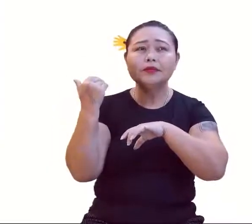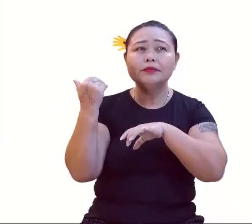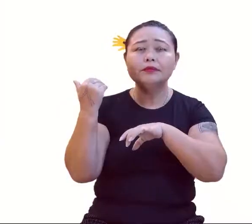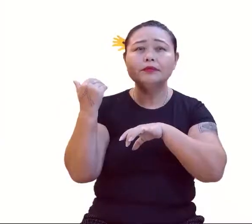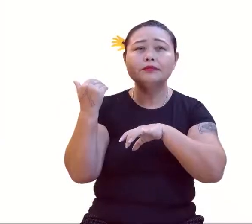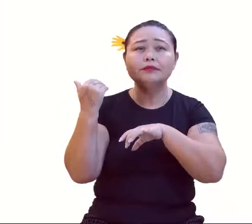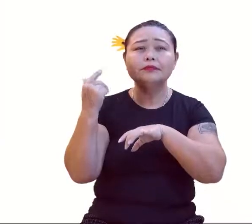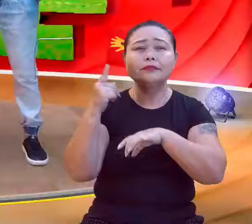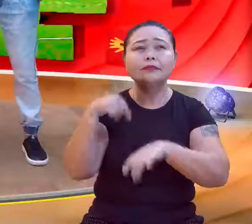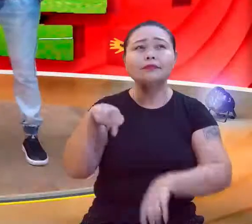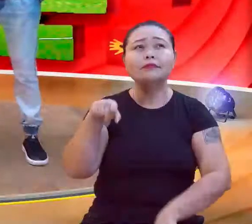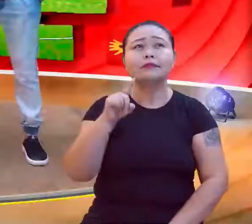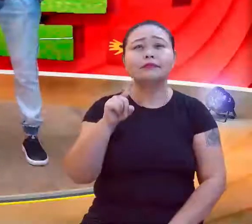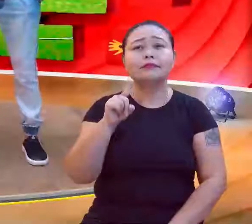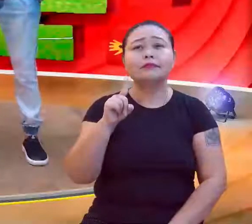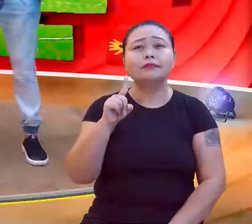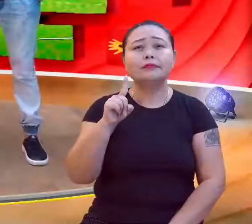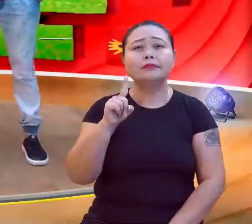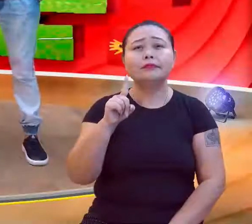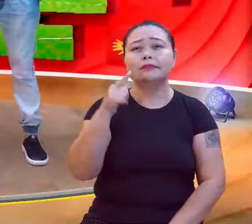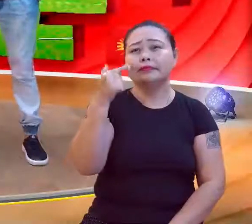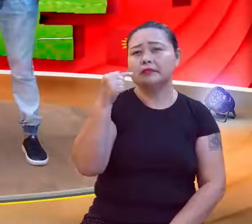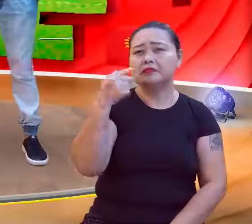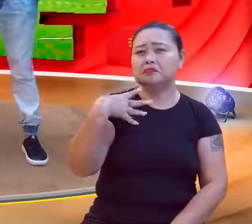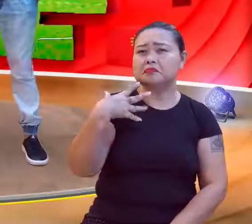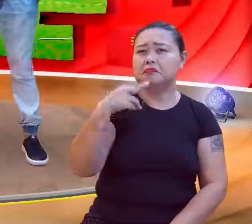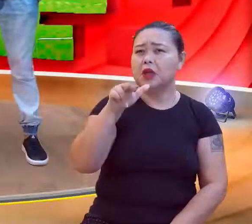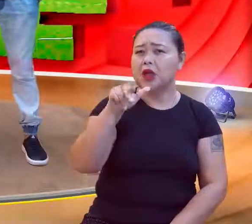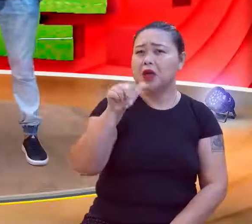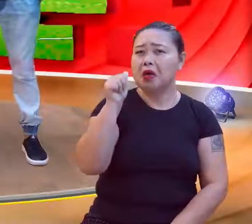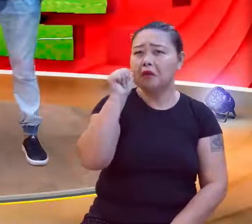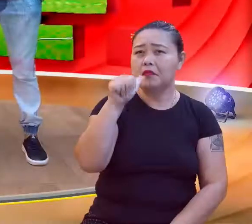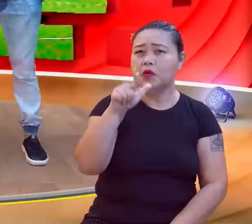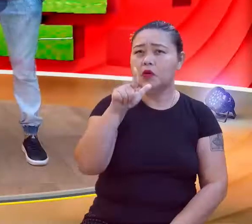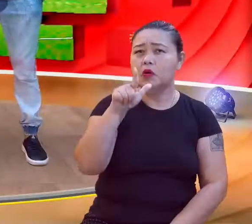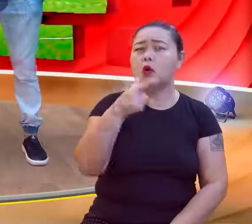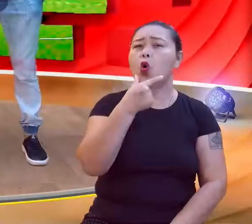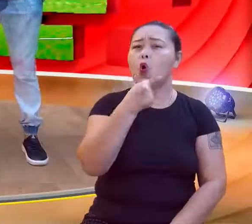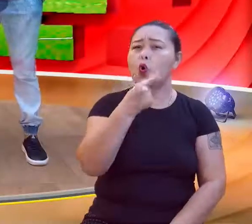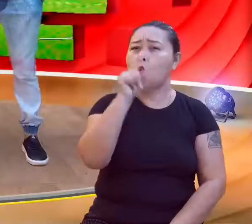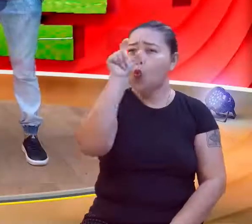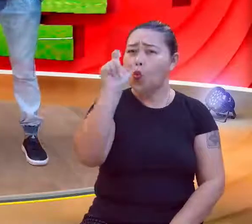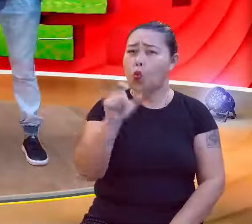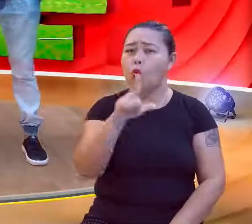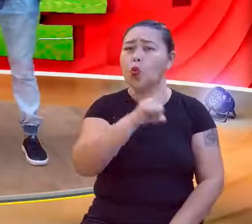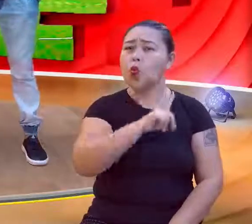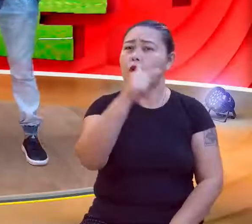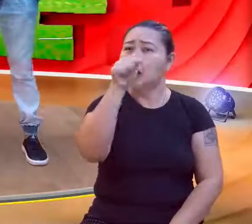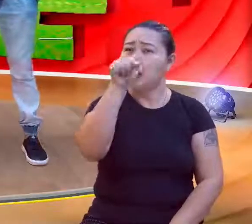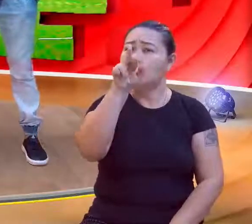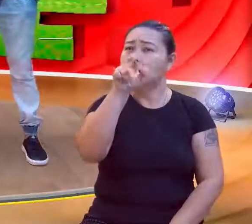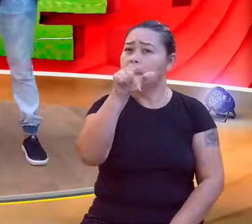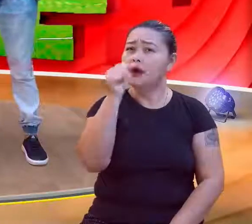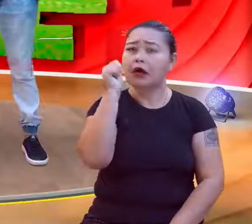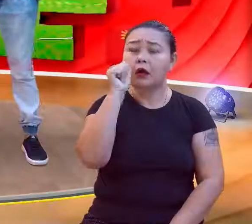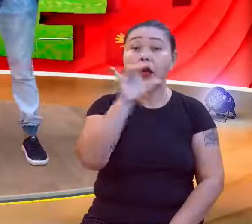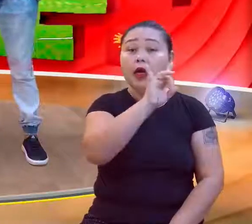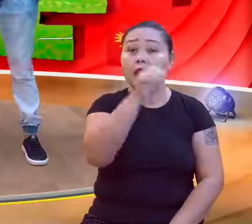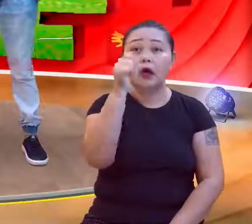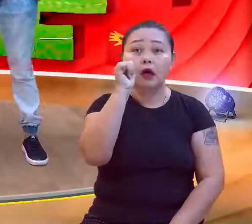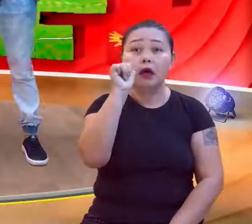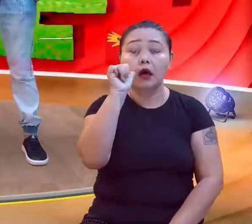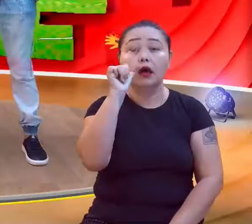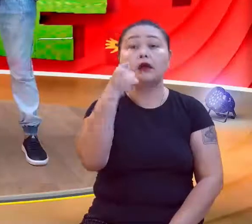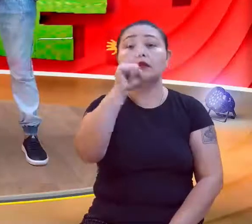que ele, com sete irmãs, né? Como é que é? É, homem, ele tem sete irmãs, cada irmã tem uma